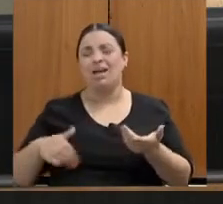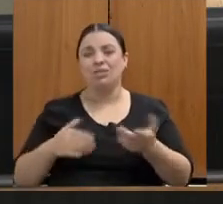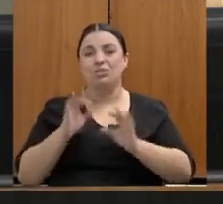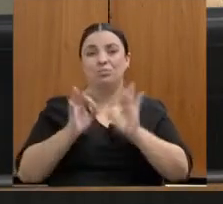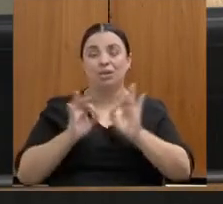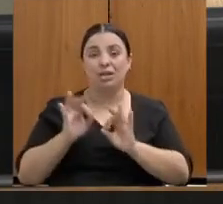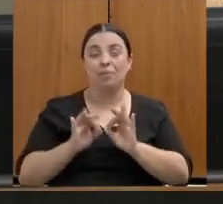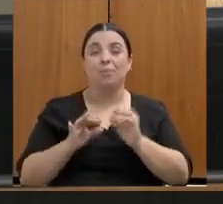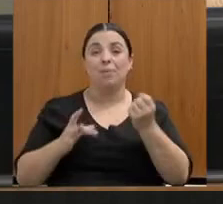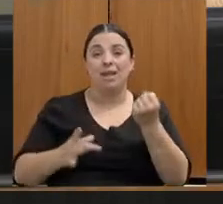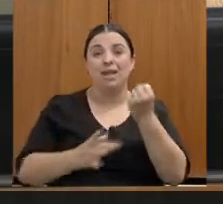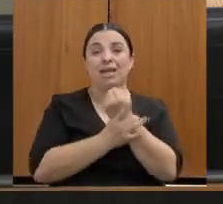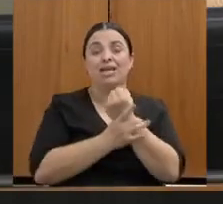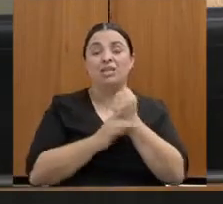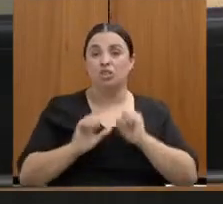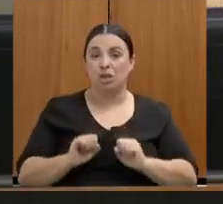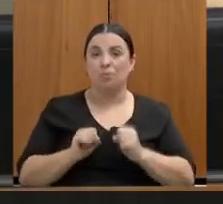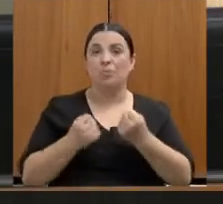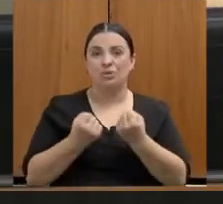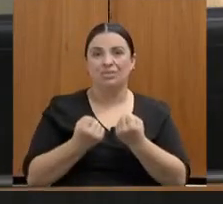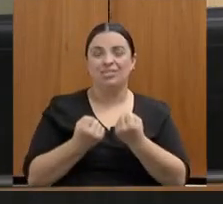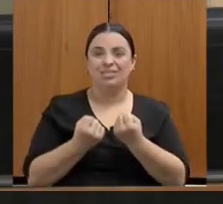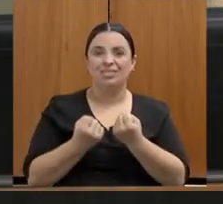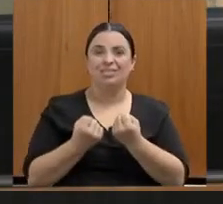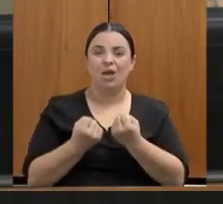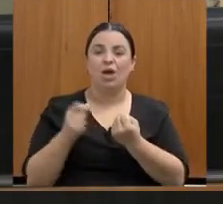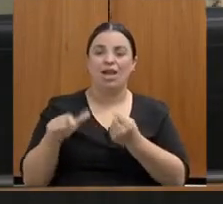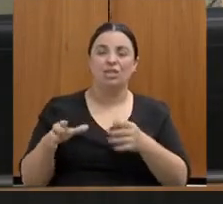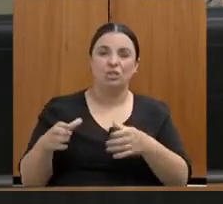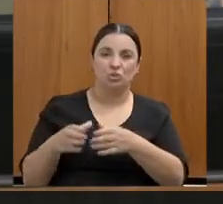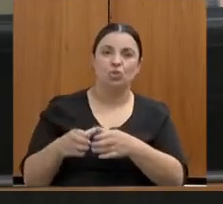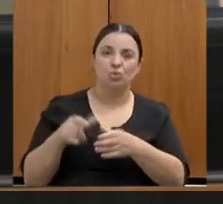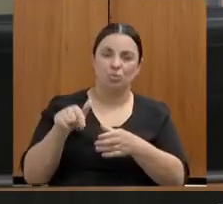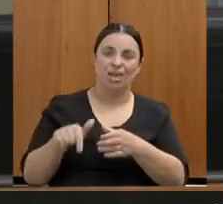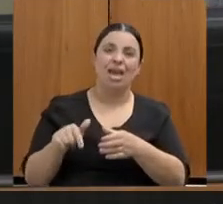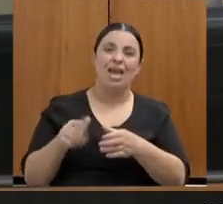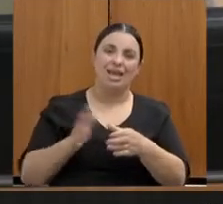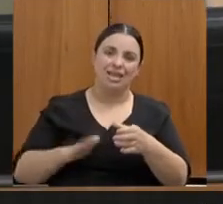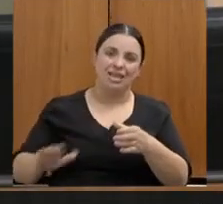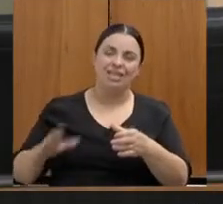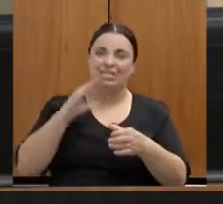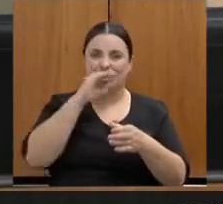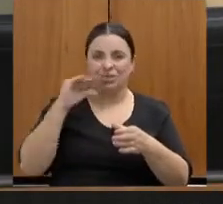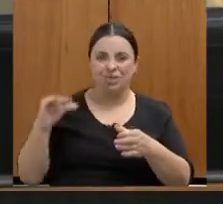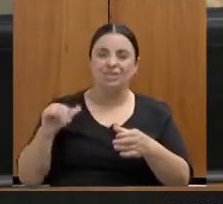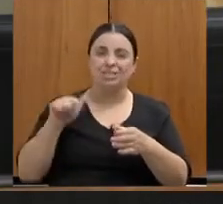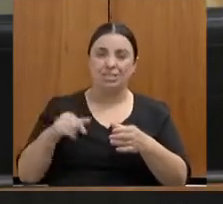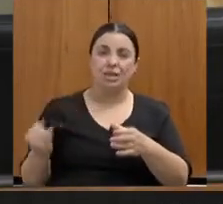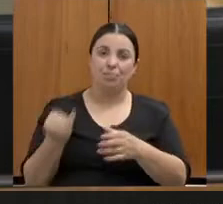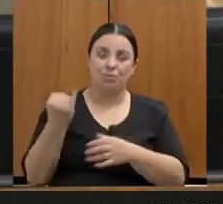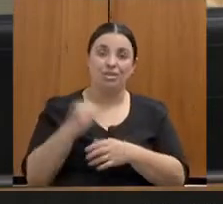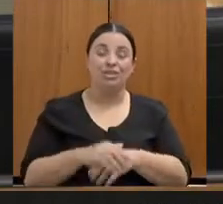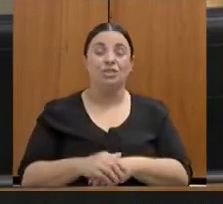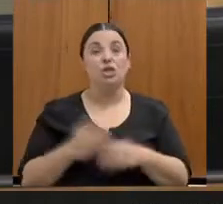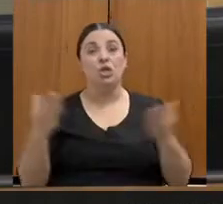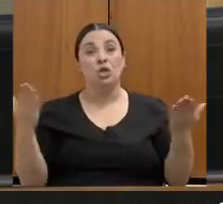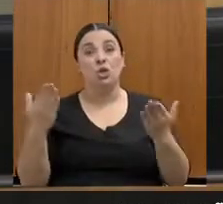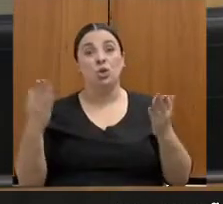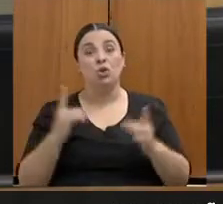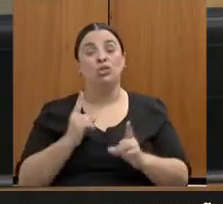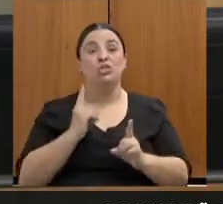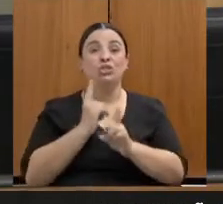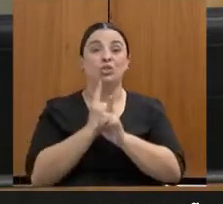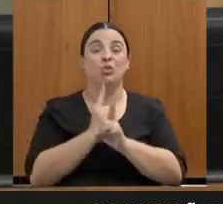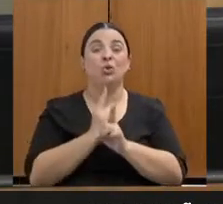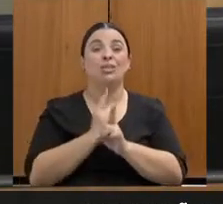garantir também a proteção a essa parcela da população que é tão importante, são as crianças e adolescentes. E nos encontramos agora aqui na Comissão em Defesa dos